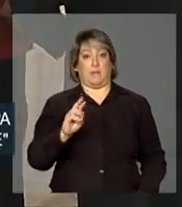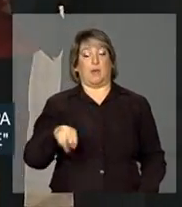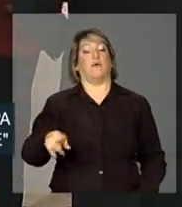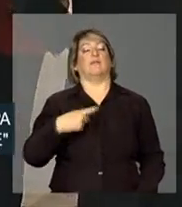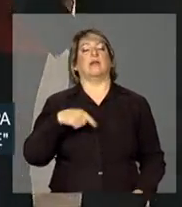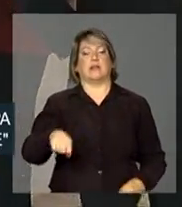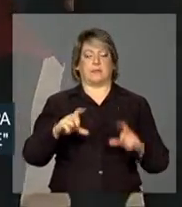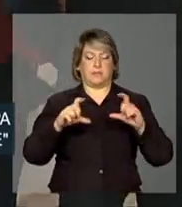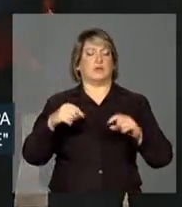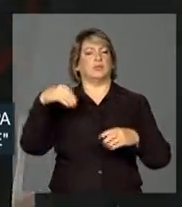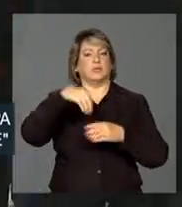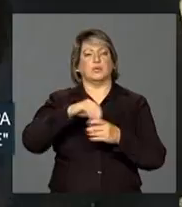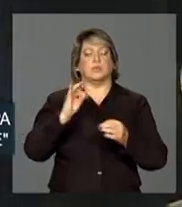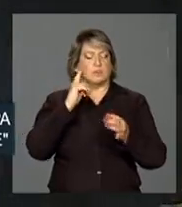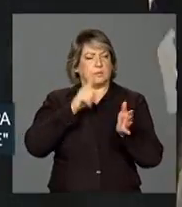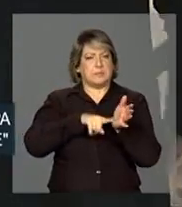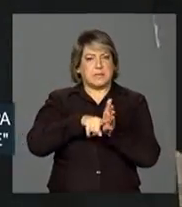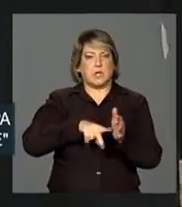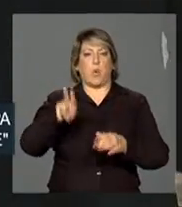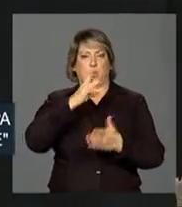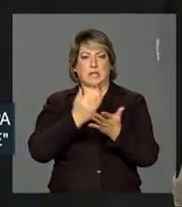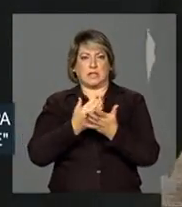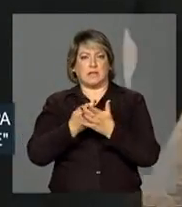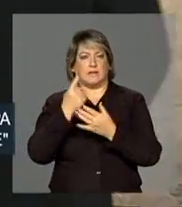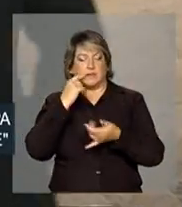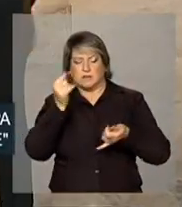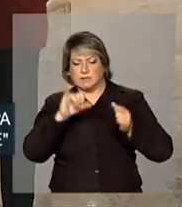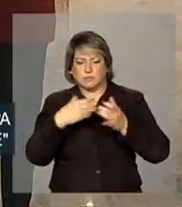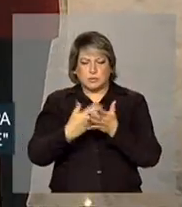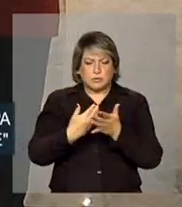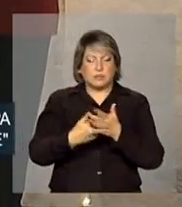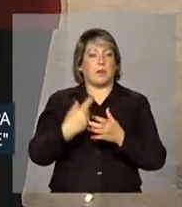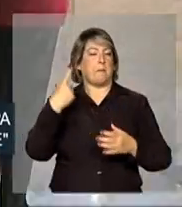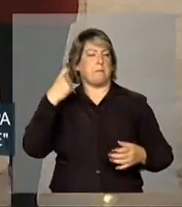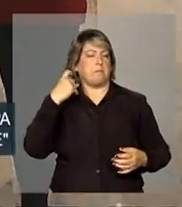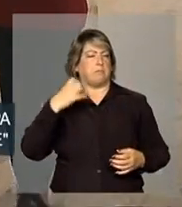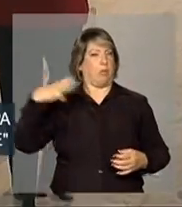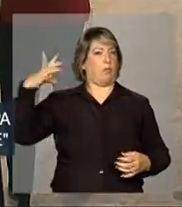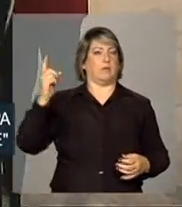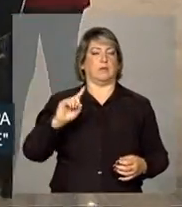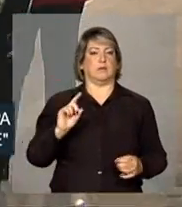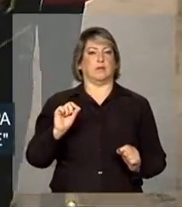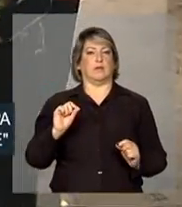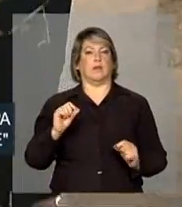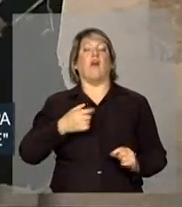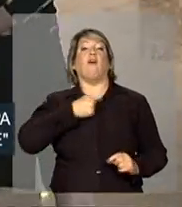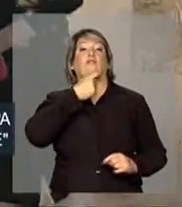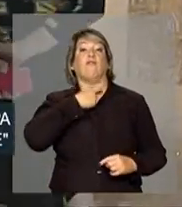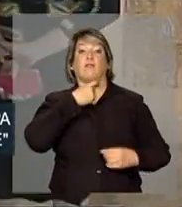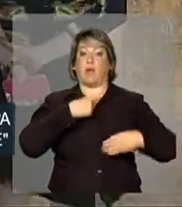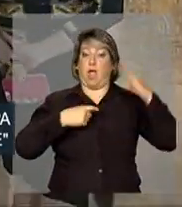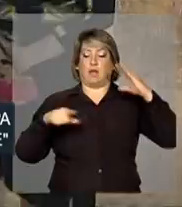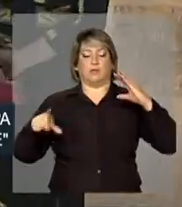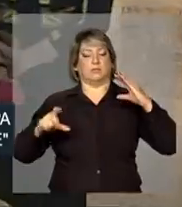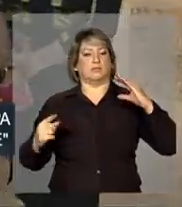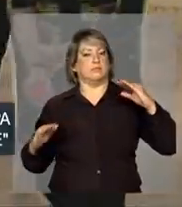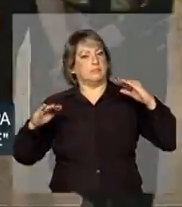por pesquisas em universidades para que o som não seja muito mais alto do que a voz.